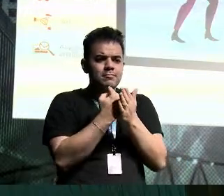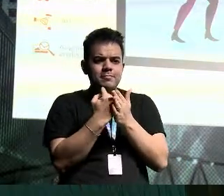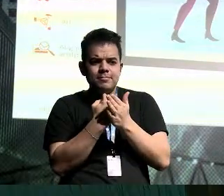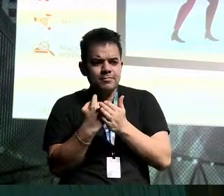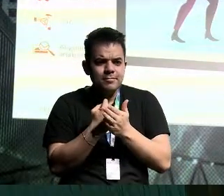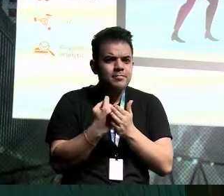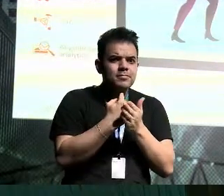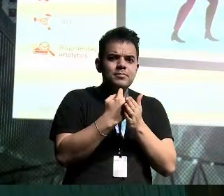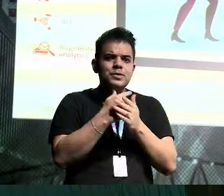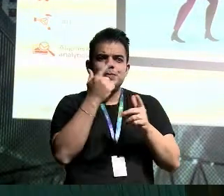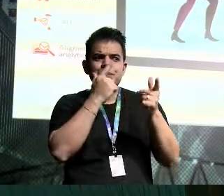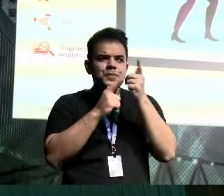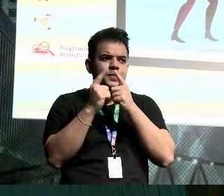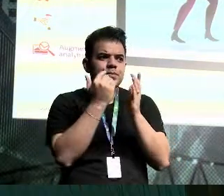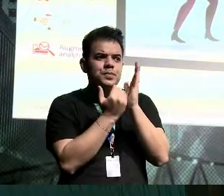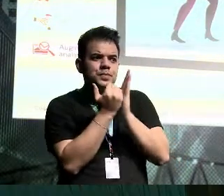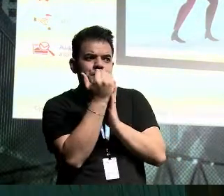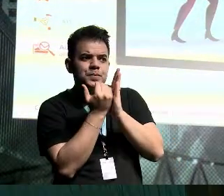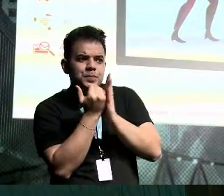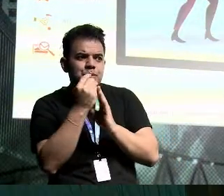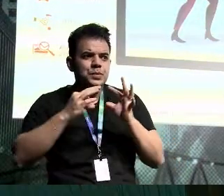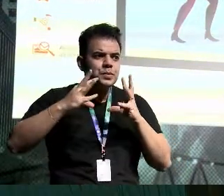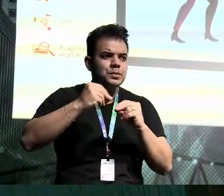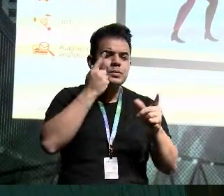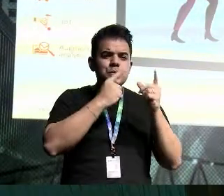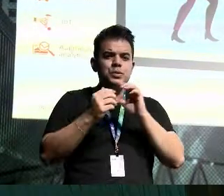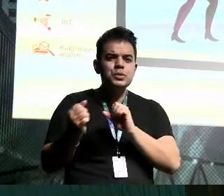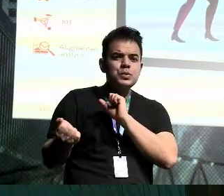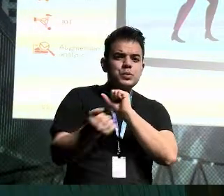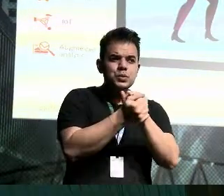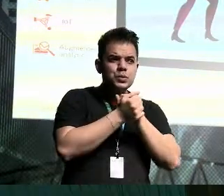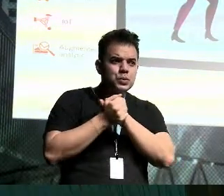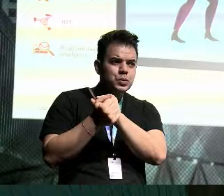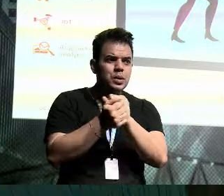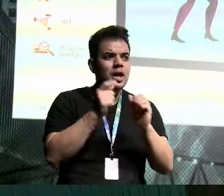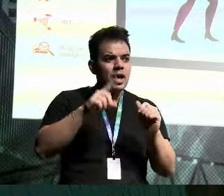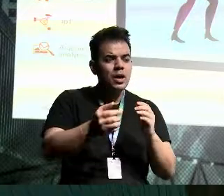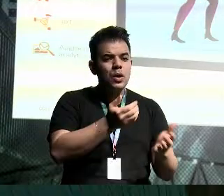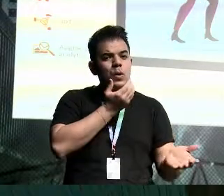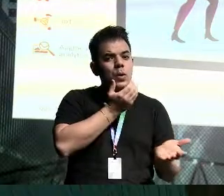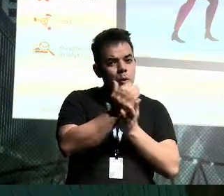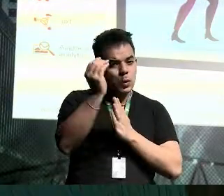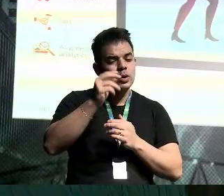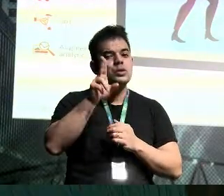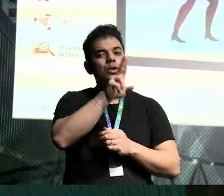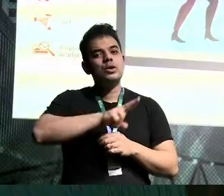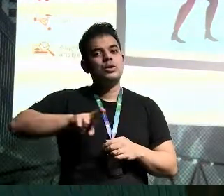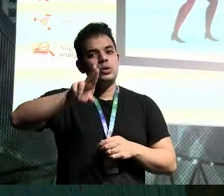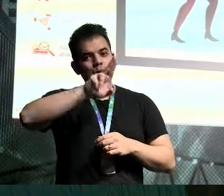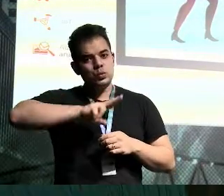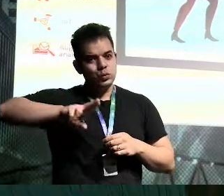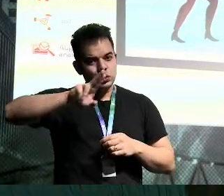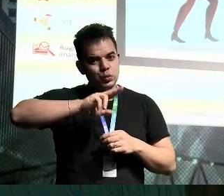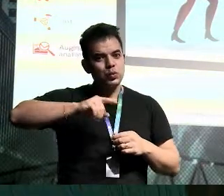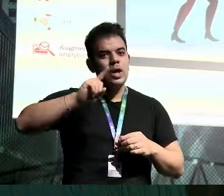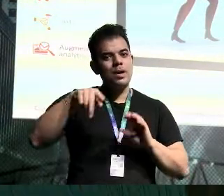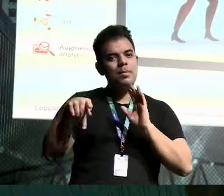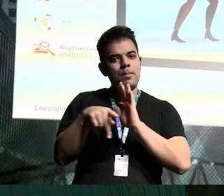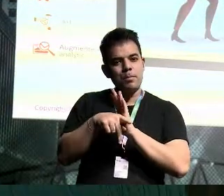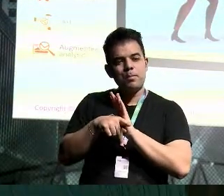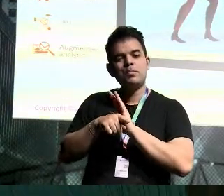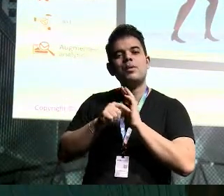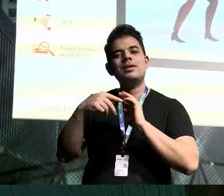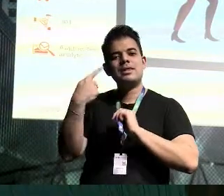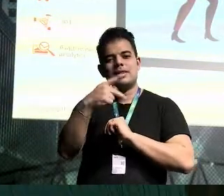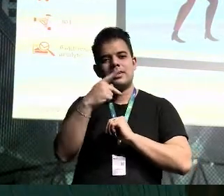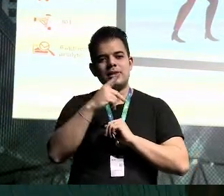palestrante, como ele está o desempenho dele, tudo isso é uma informação junta que eu vou começar a utilizar para saber que ação tomar, como melhorar